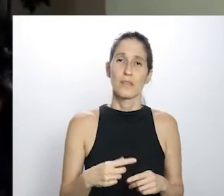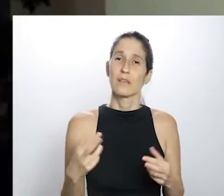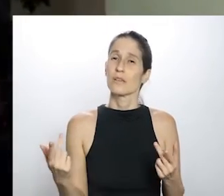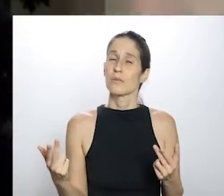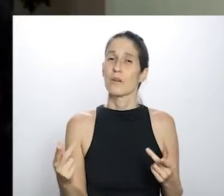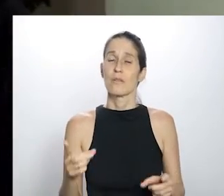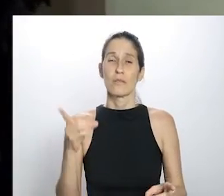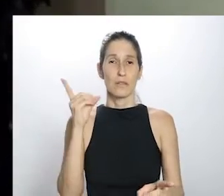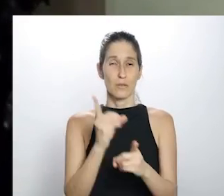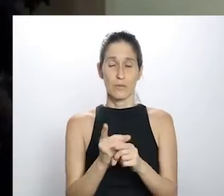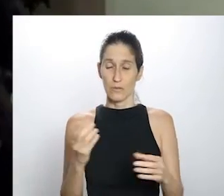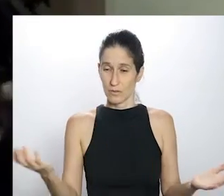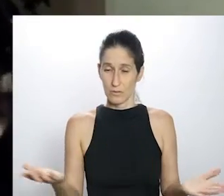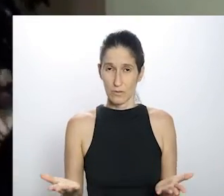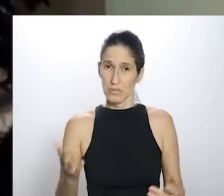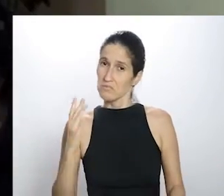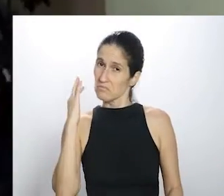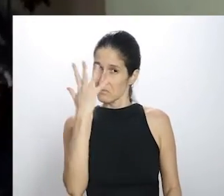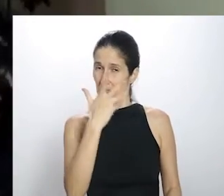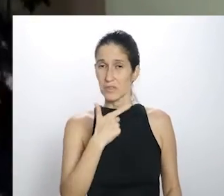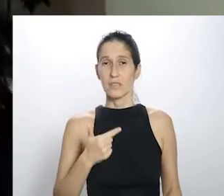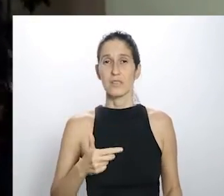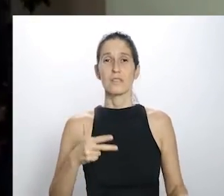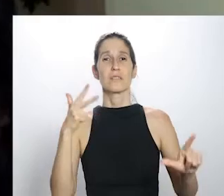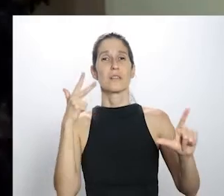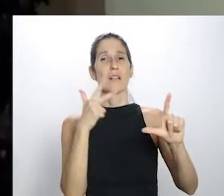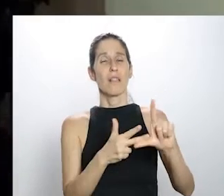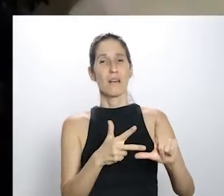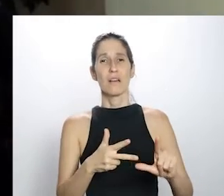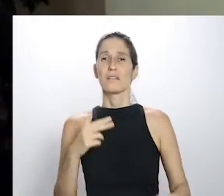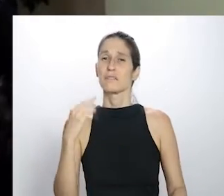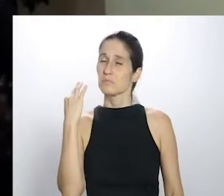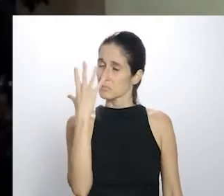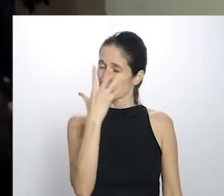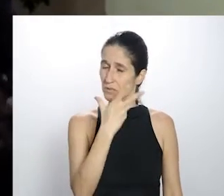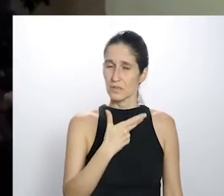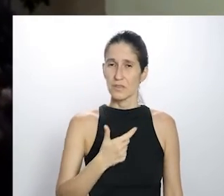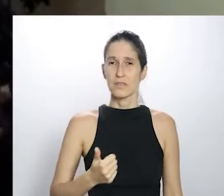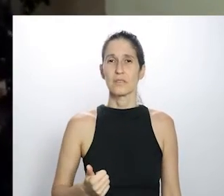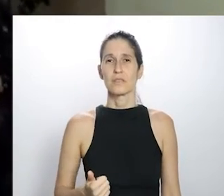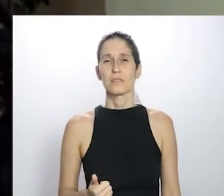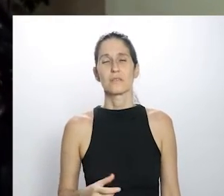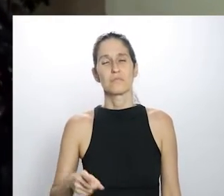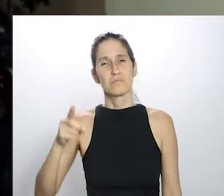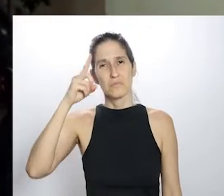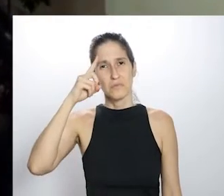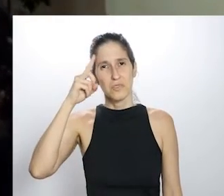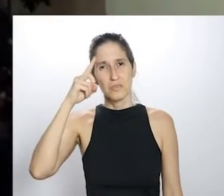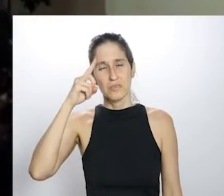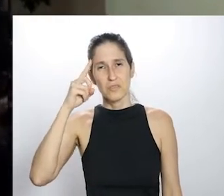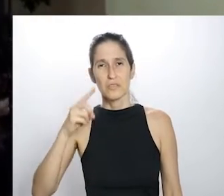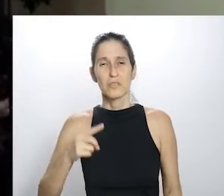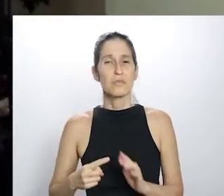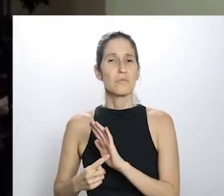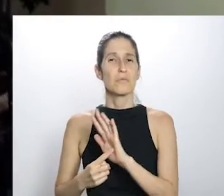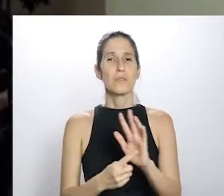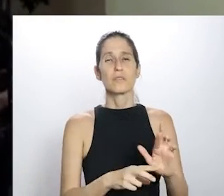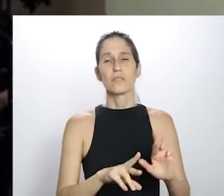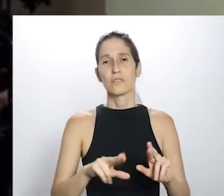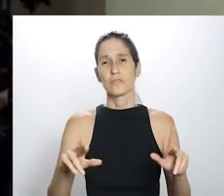nesses encontros como o de hoje, nas produções que a gente está fazendo, nas lives que estão sendo produzidas e exibidas diariamente,